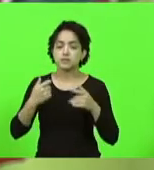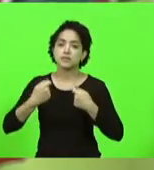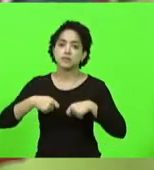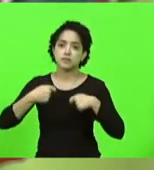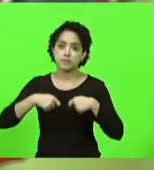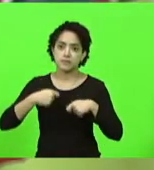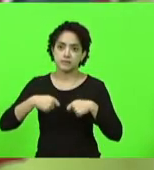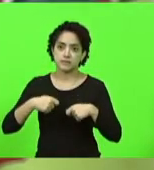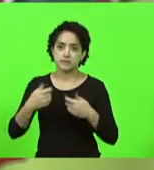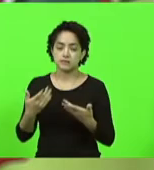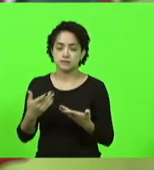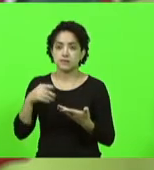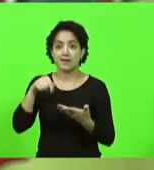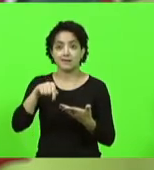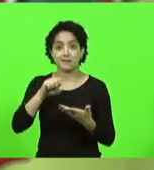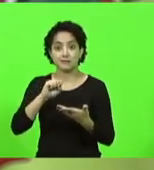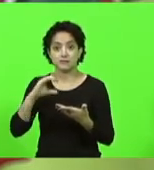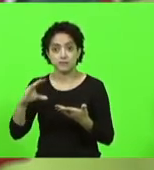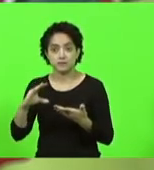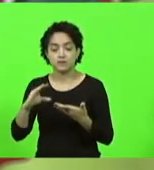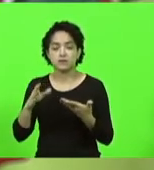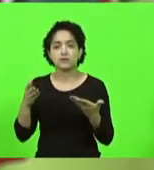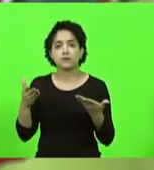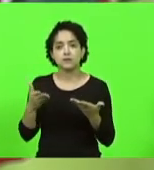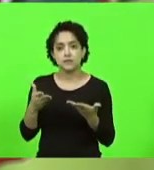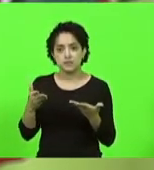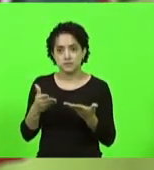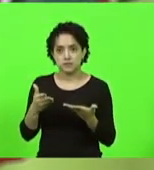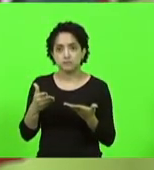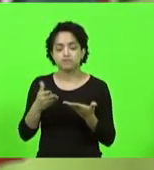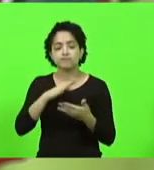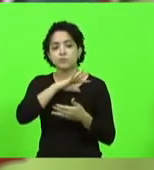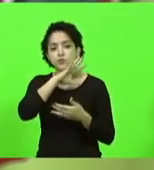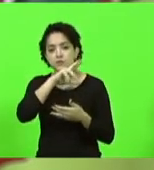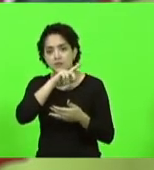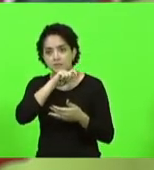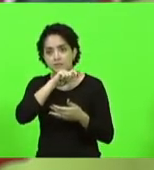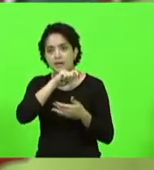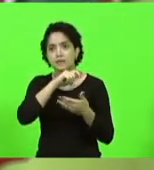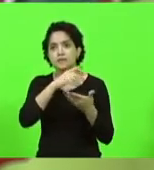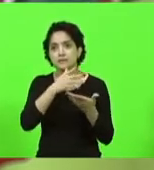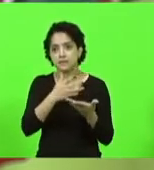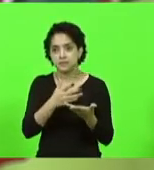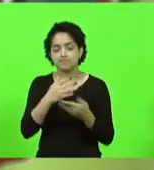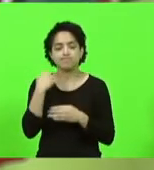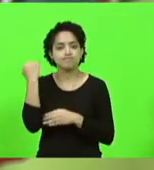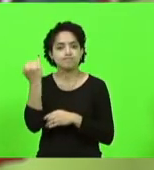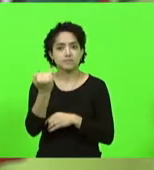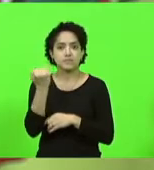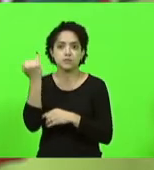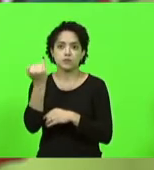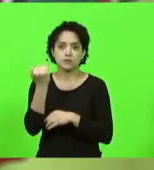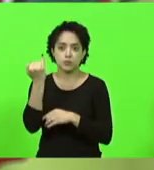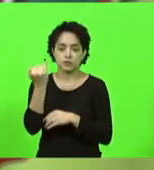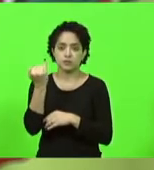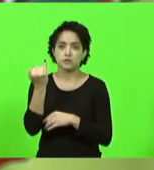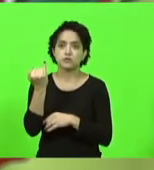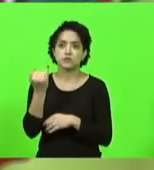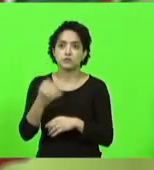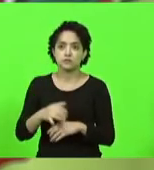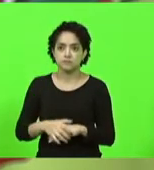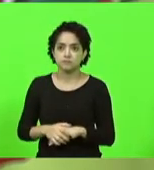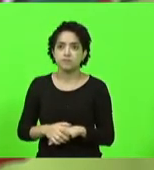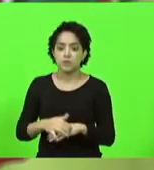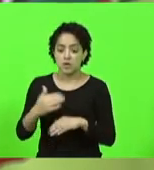edificado por Santa Catarina e nesse escopo os animais são fundamentalmente importantes para